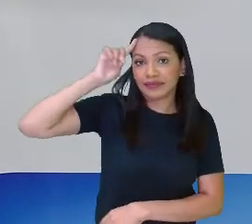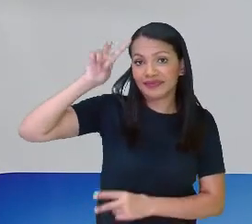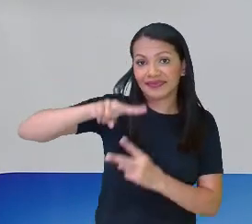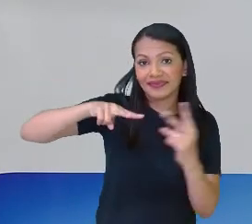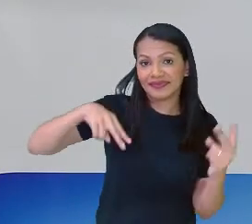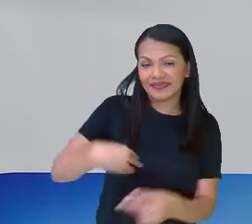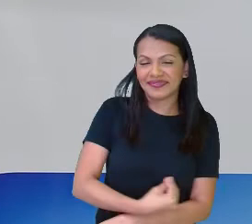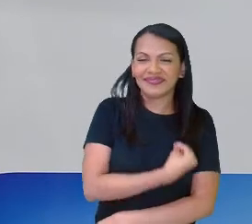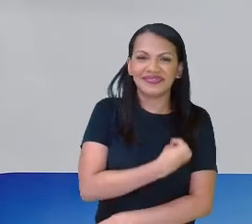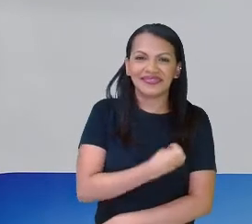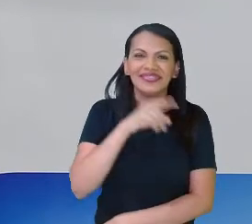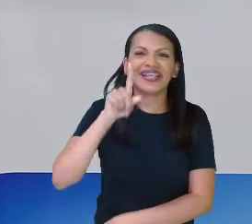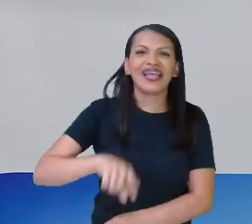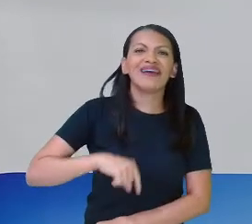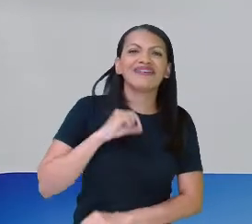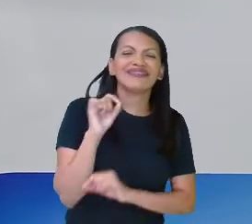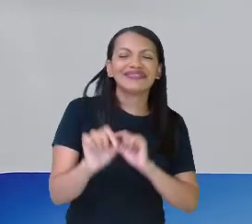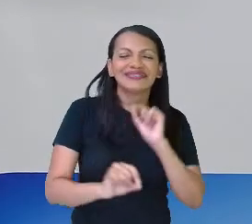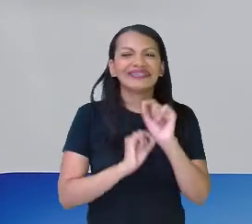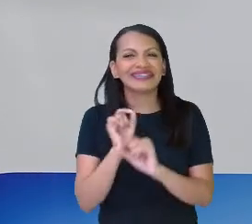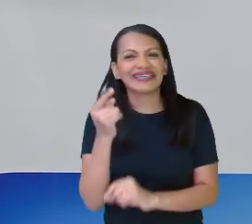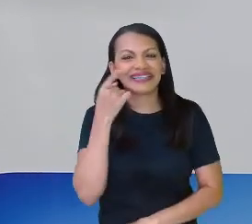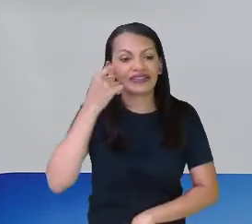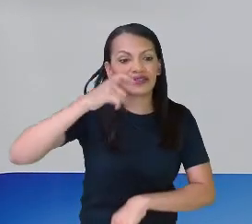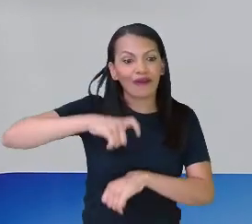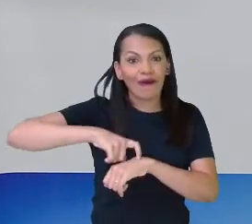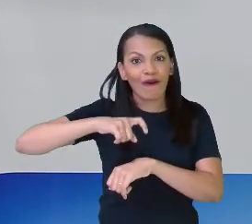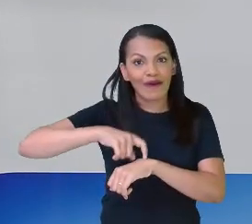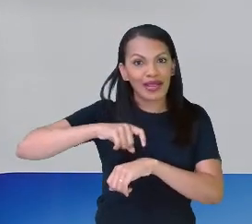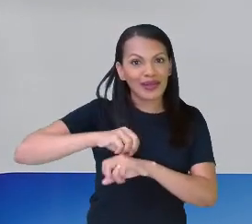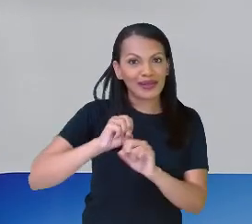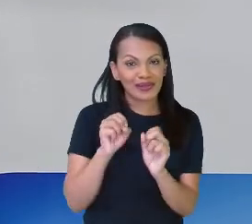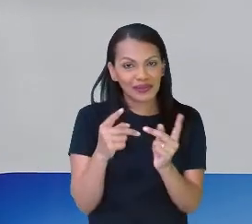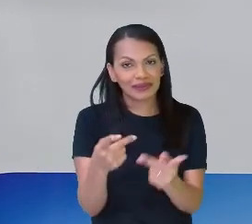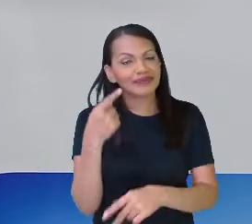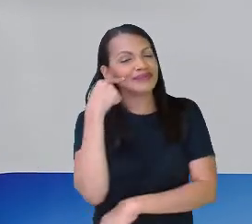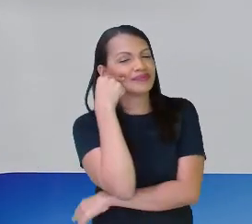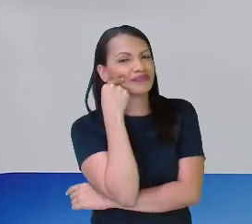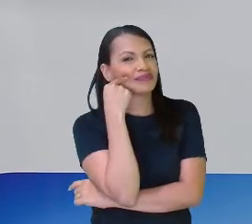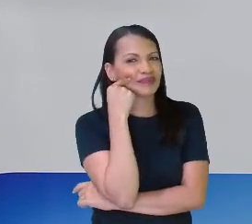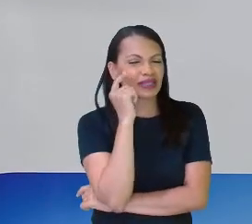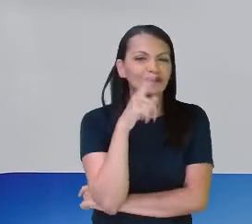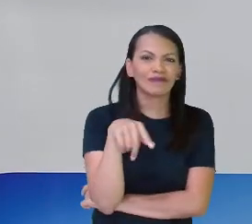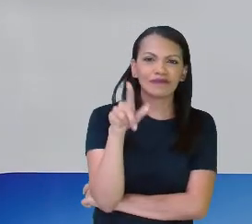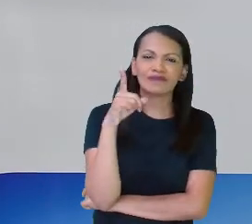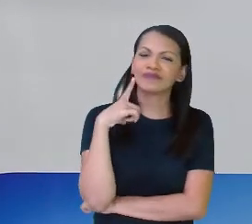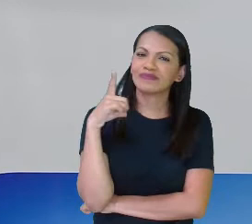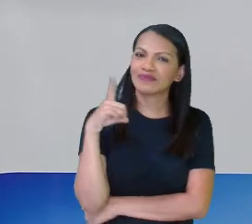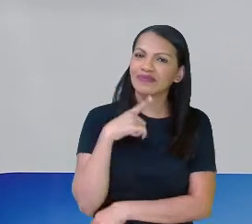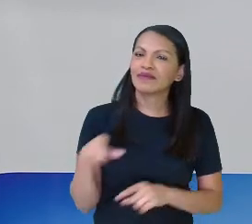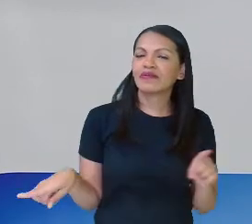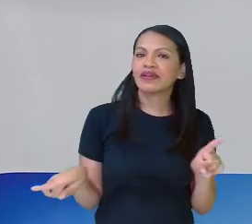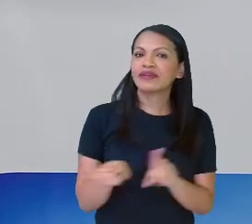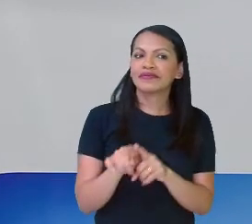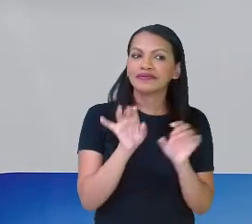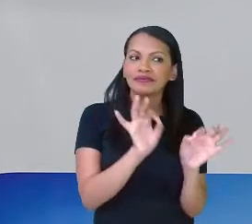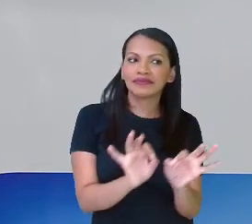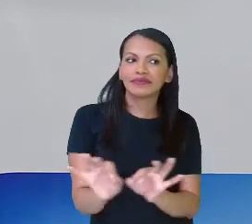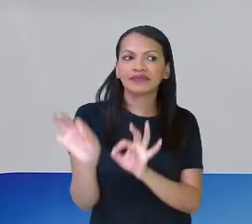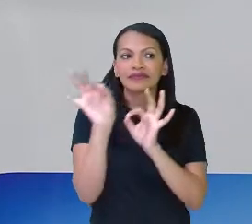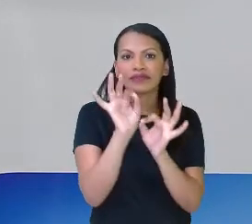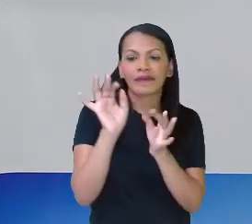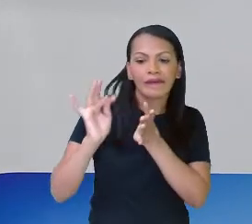pela TV, é só sintonizar nesse horário, viu gente? E aí você pode também estar me assistindo